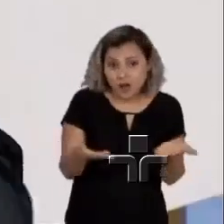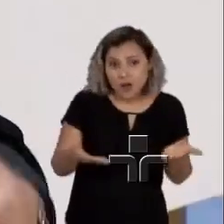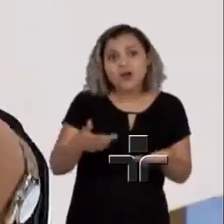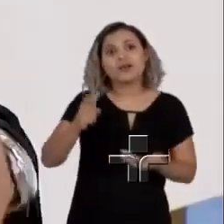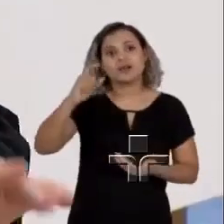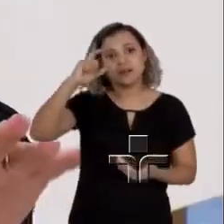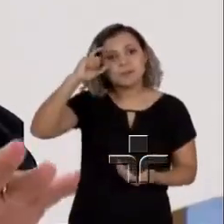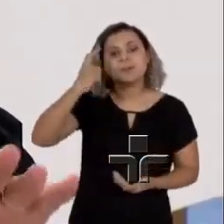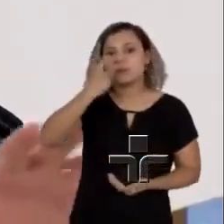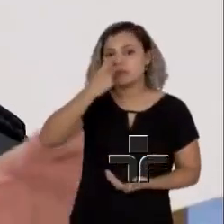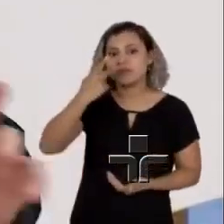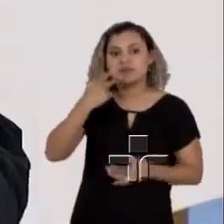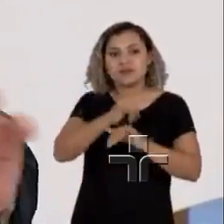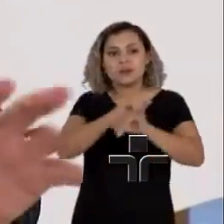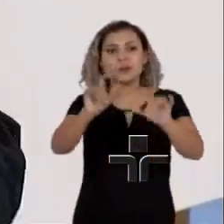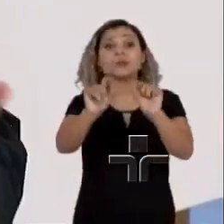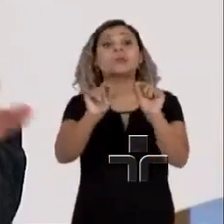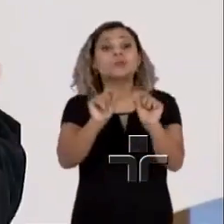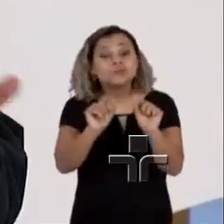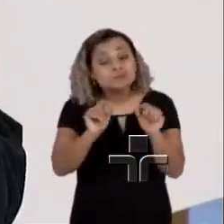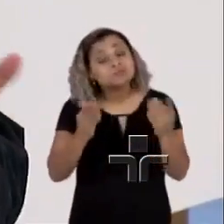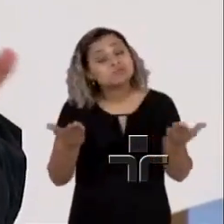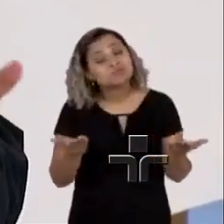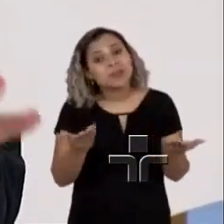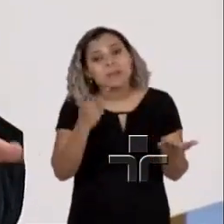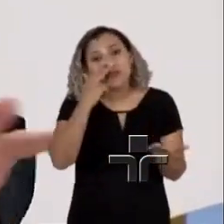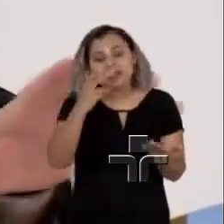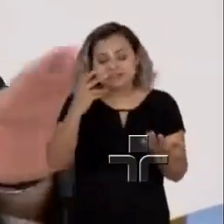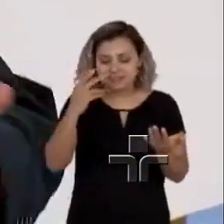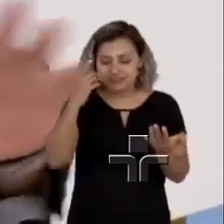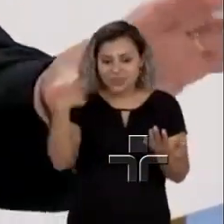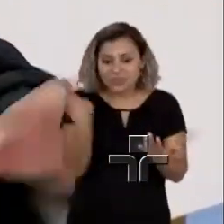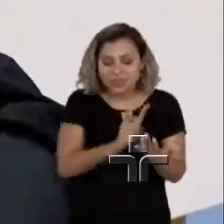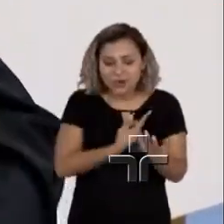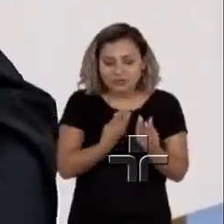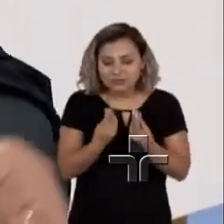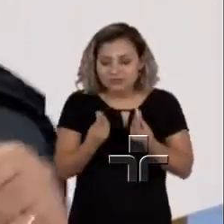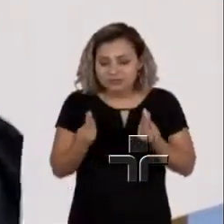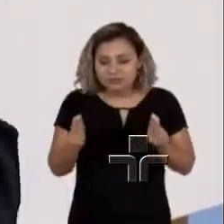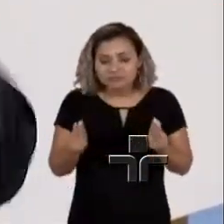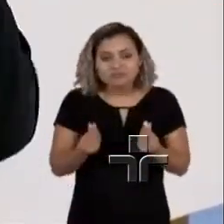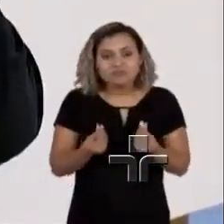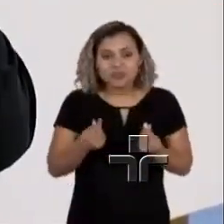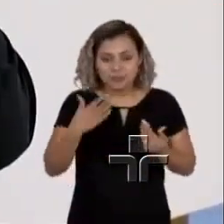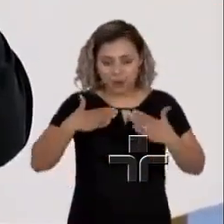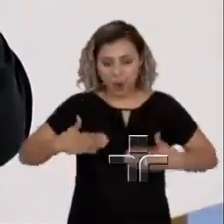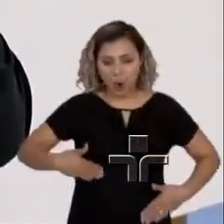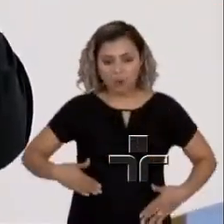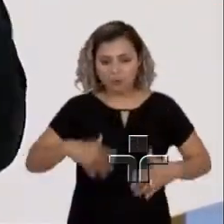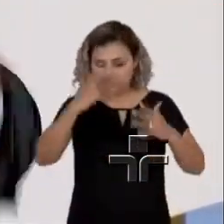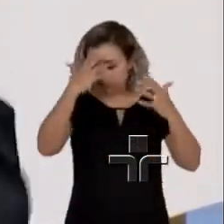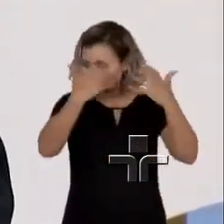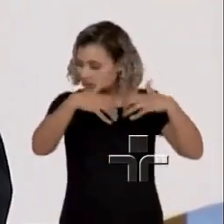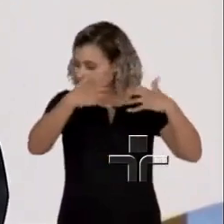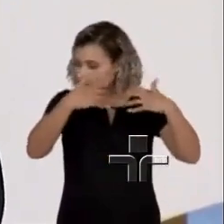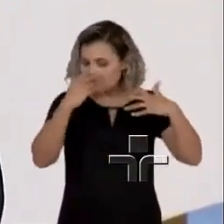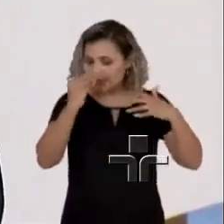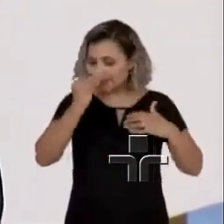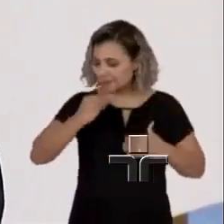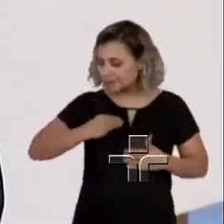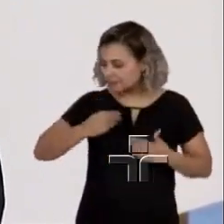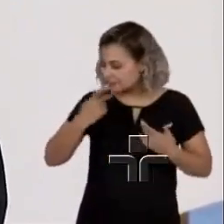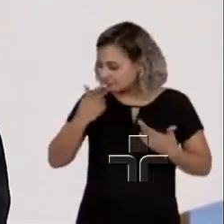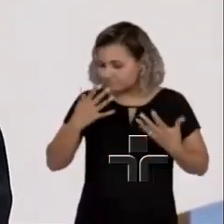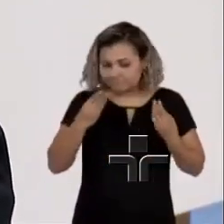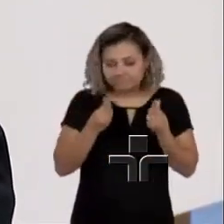lembrou bem isso, ser retirada, com a noção de que a gente anestesia nossa corporeidade, que a questão central, ela está